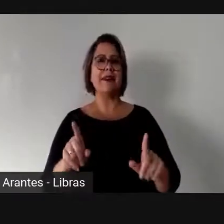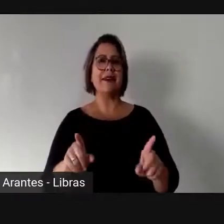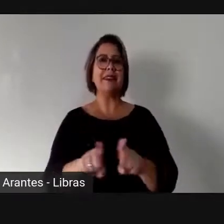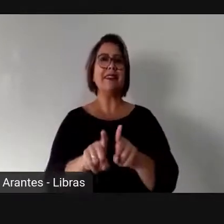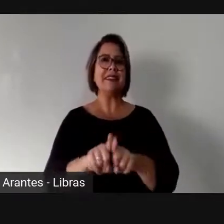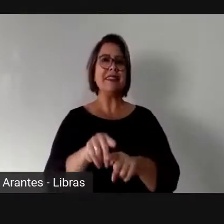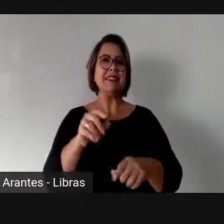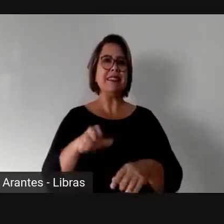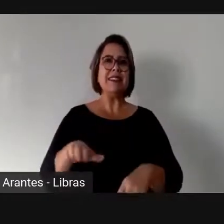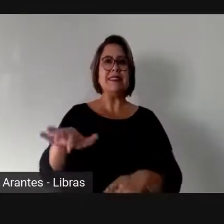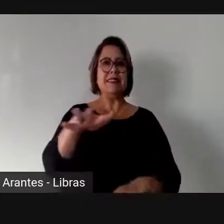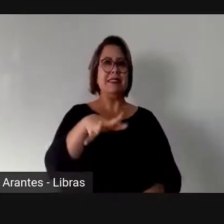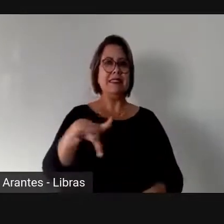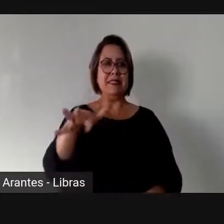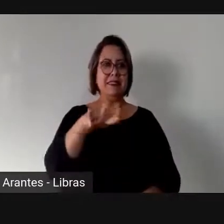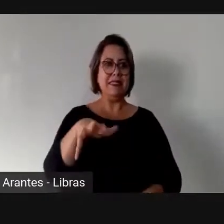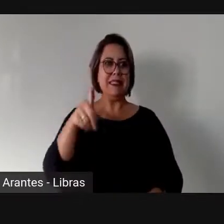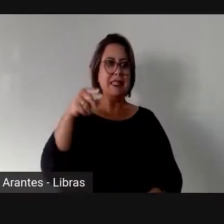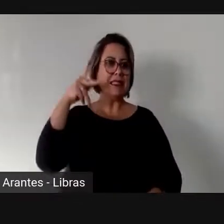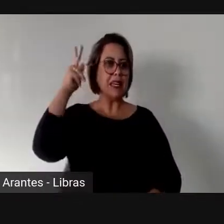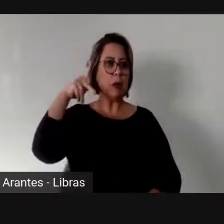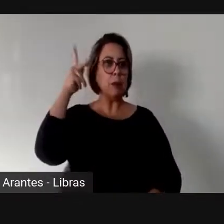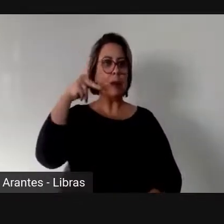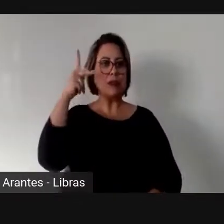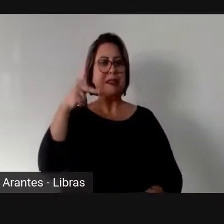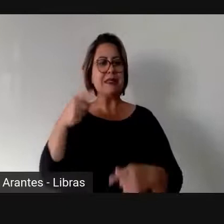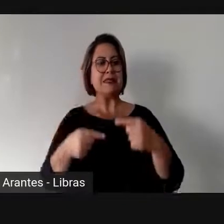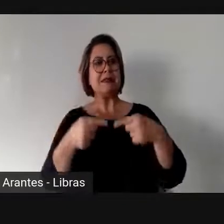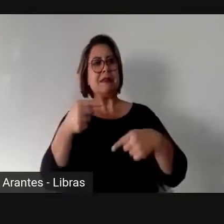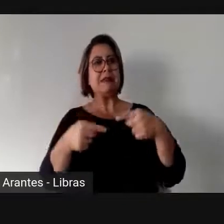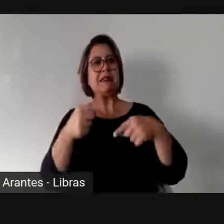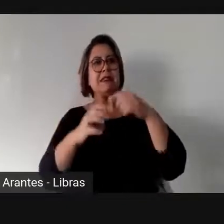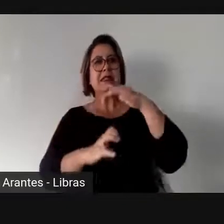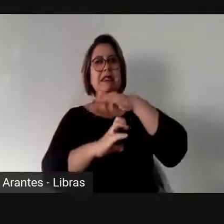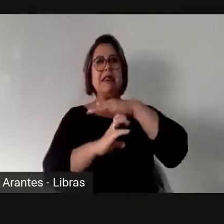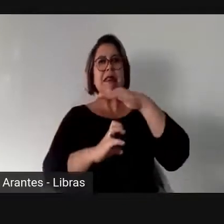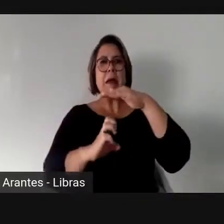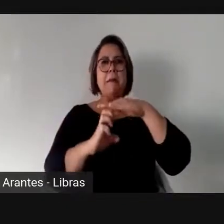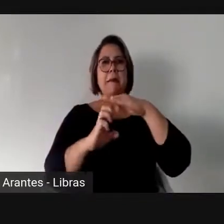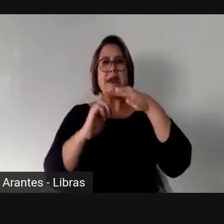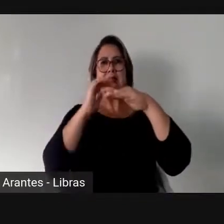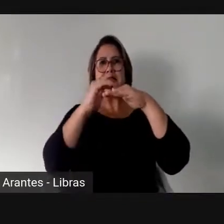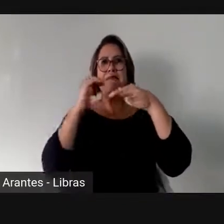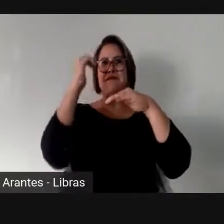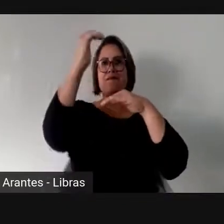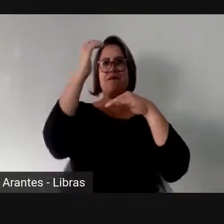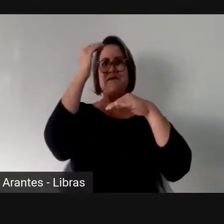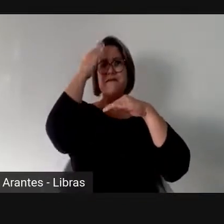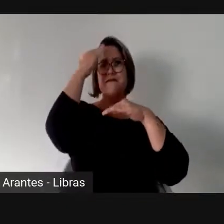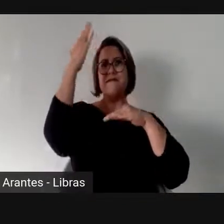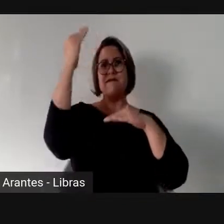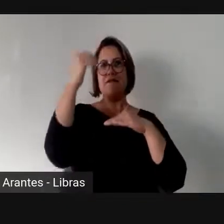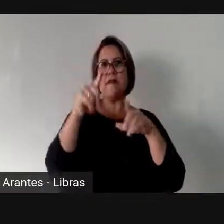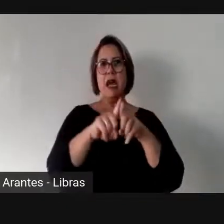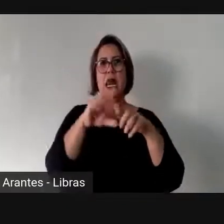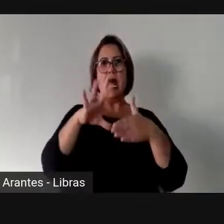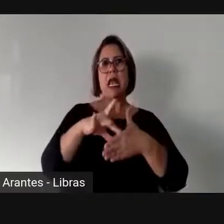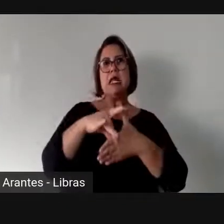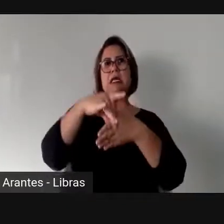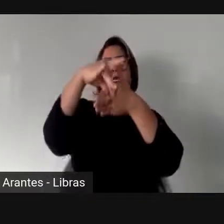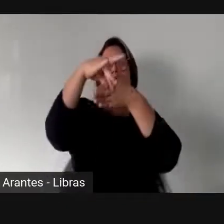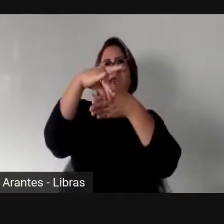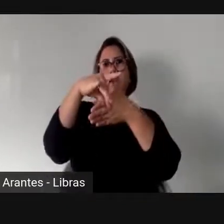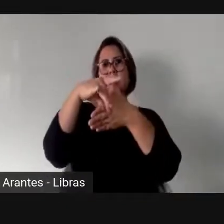do cenário das grandes empresas, elas não querem ser as grandes empresárias, as grandes lideranças. Não cabe,